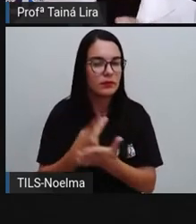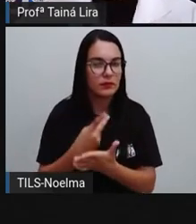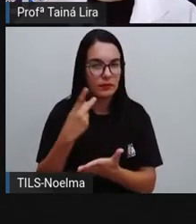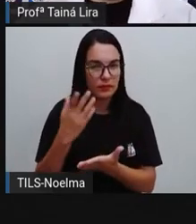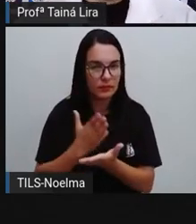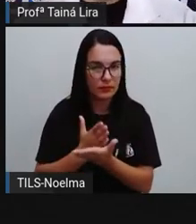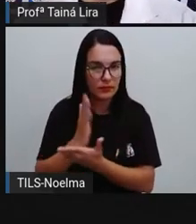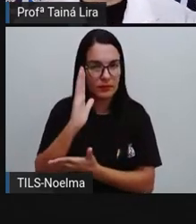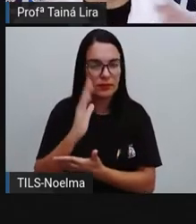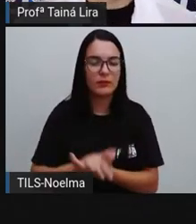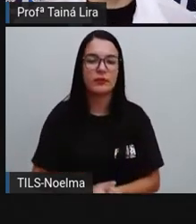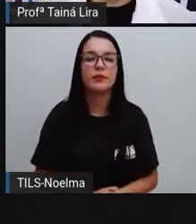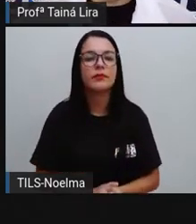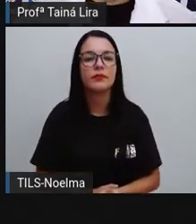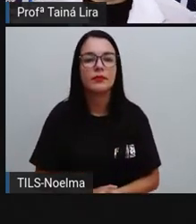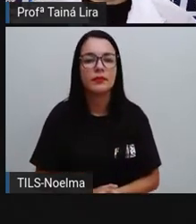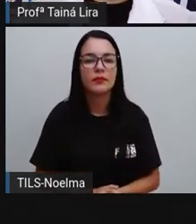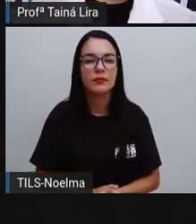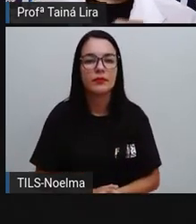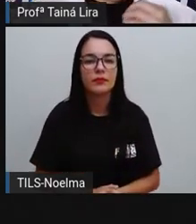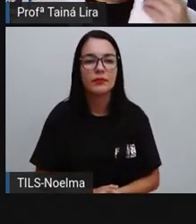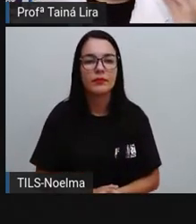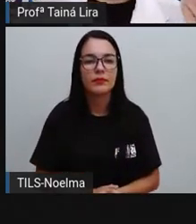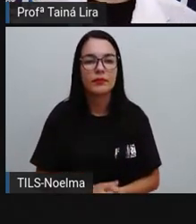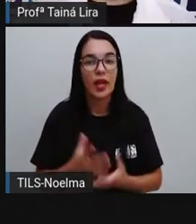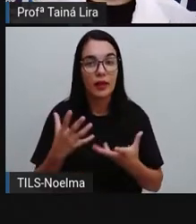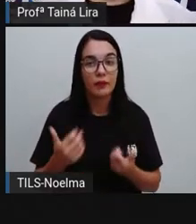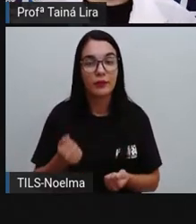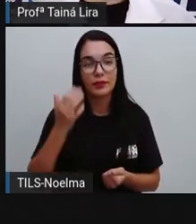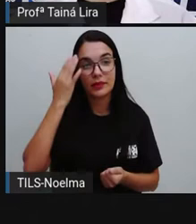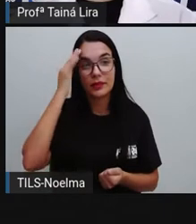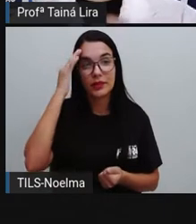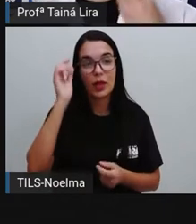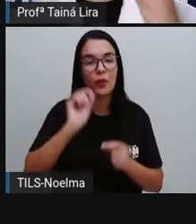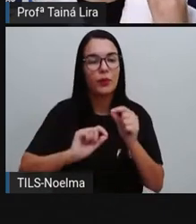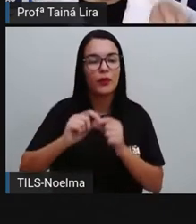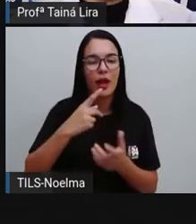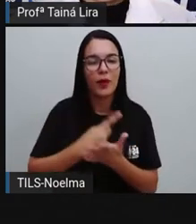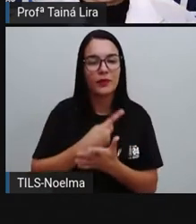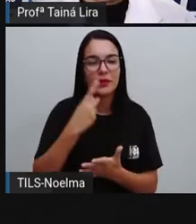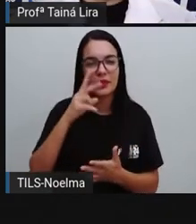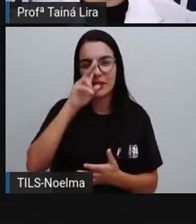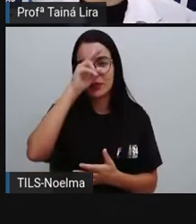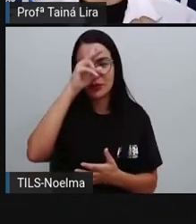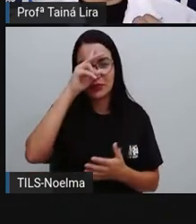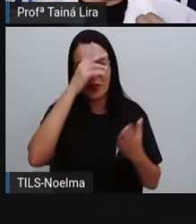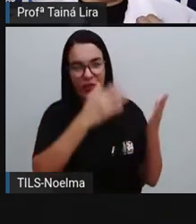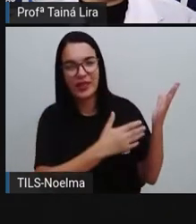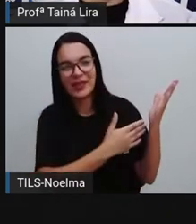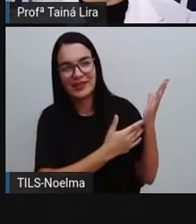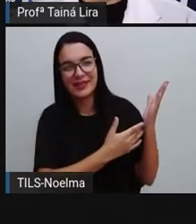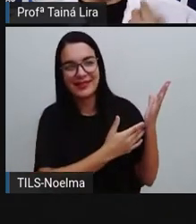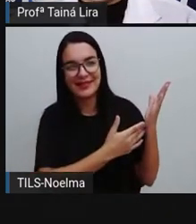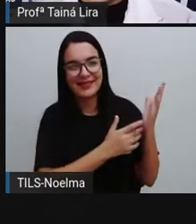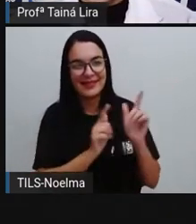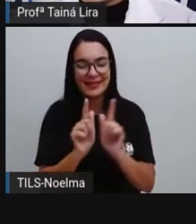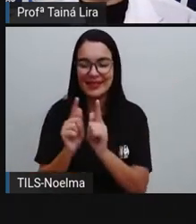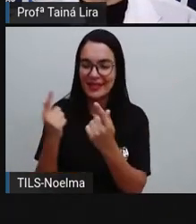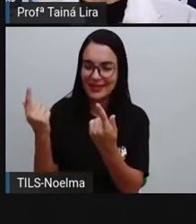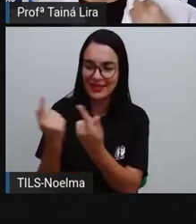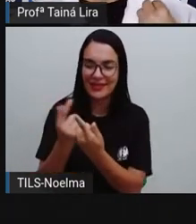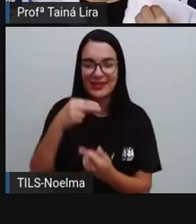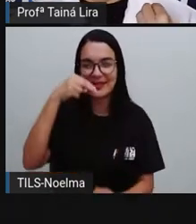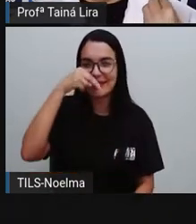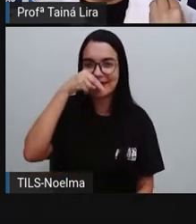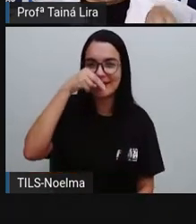for avançando aqui na nossa aula. Então, vamos entender o que foi que aconteceu aqui nessa história com Mônica,